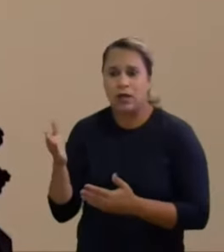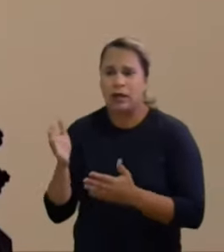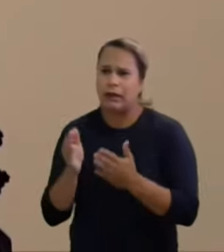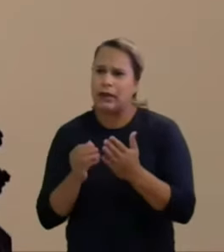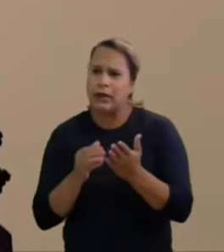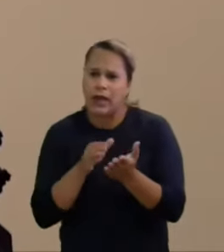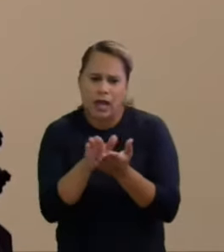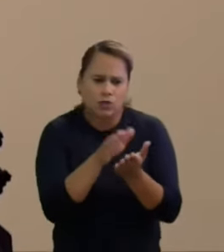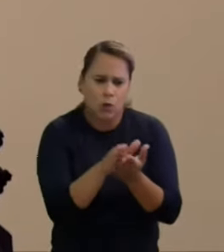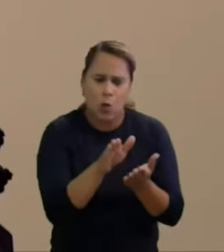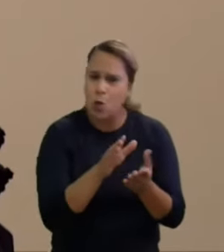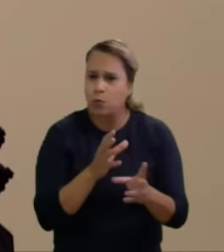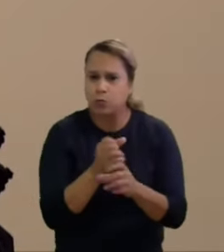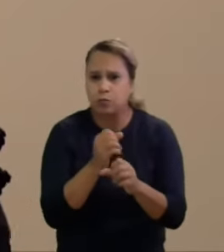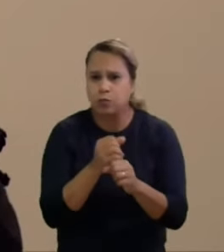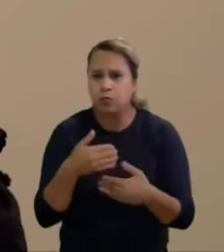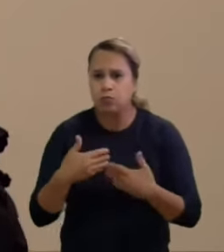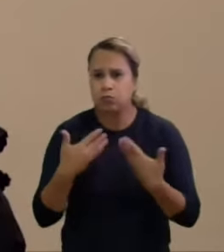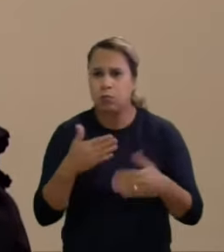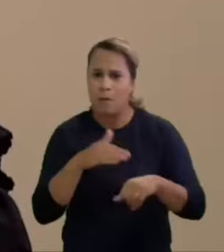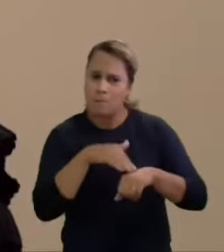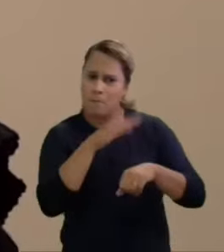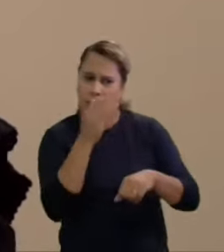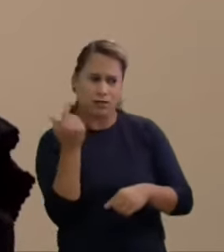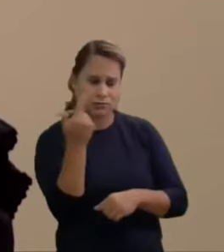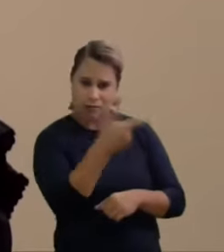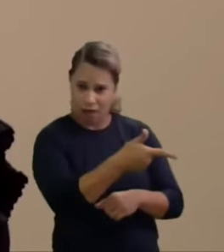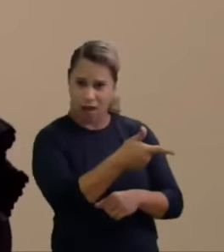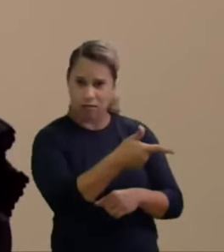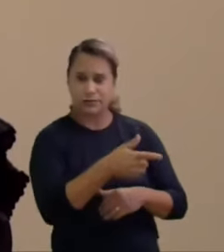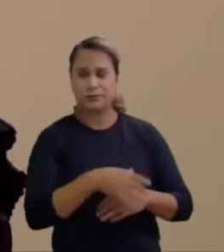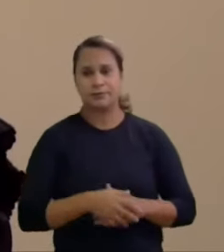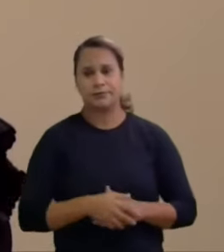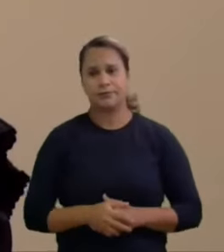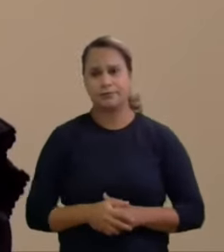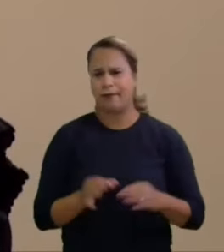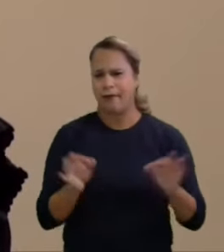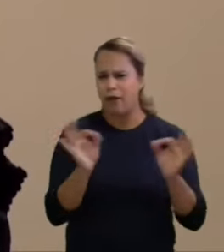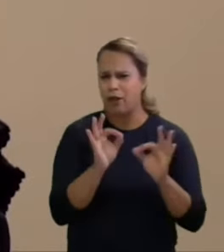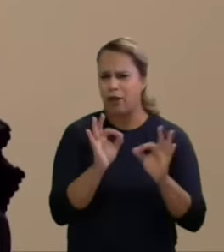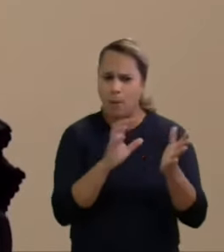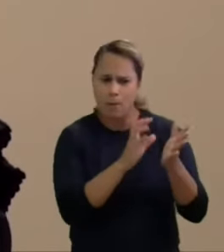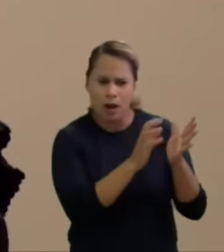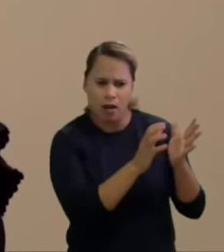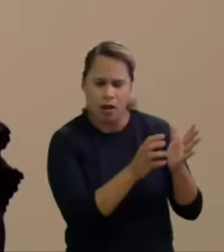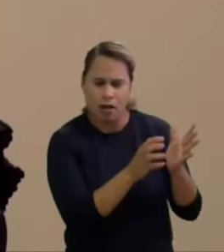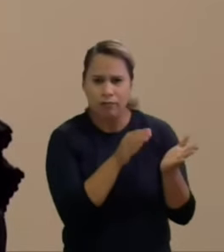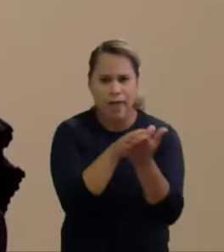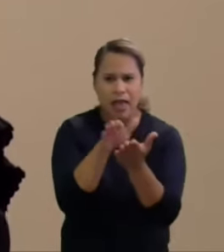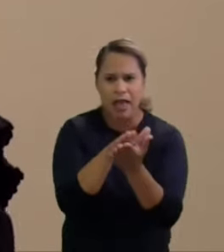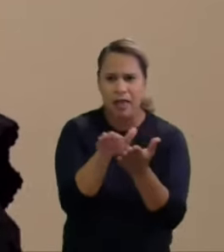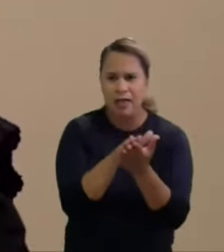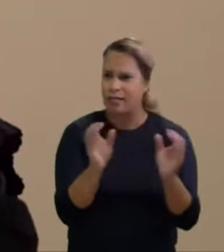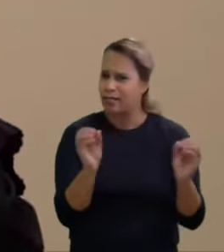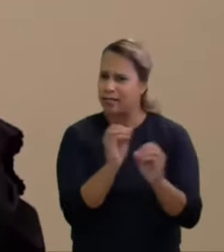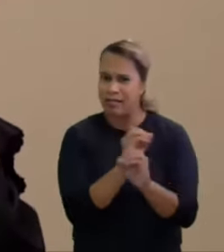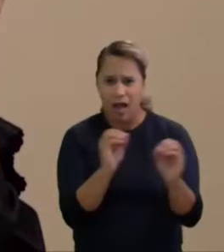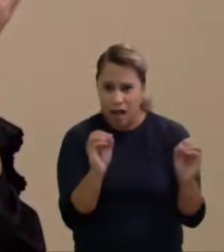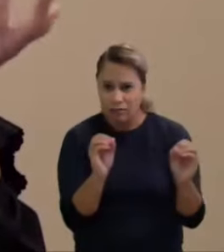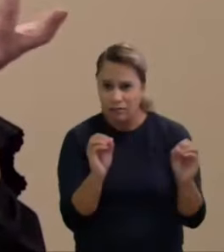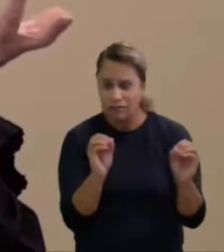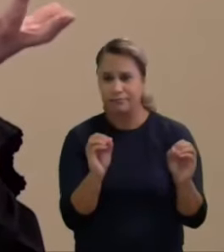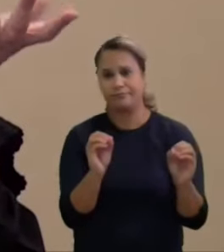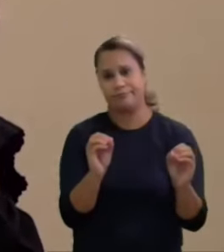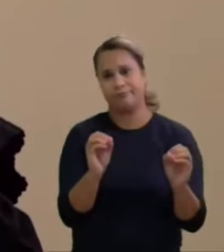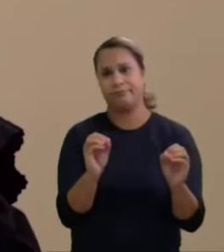provaram o quanto eles gastaram. Podemos então supor que nenhum partido realizou despesas em período do calendário eleitoral em que um candidato